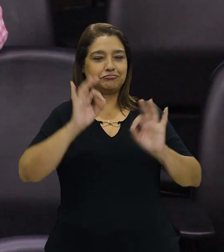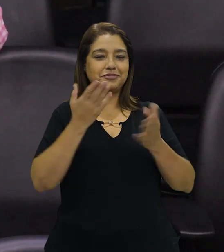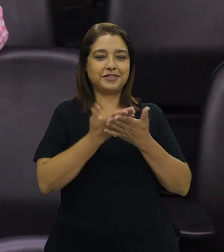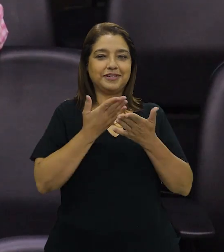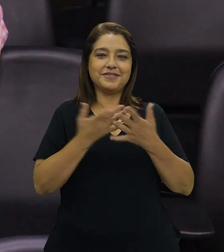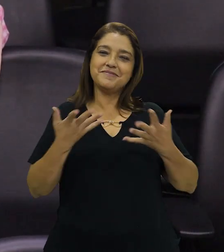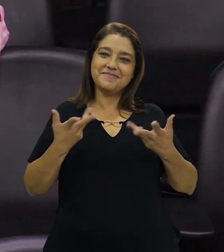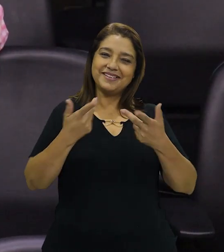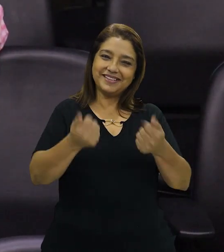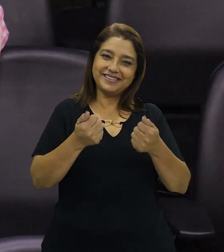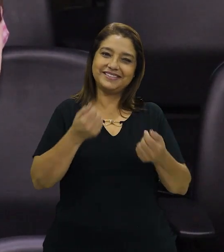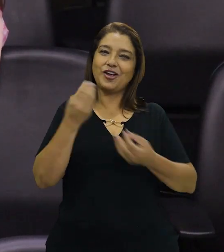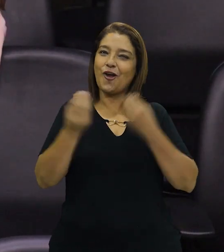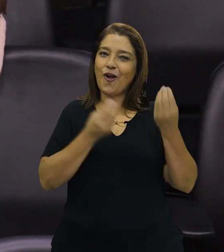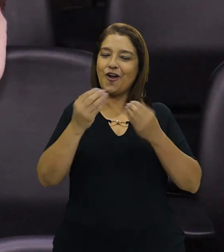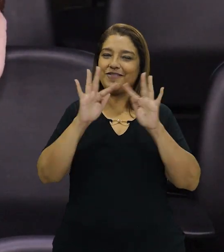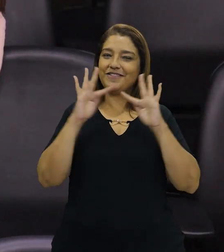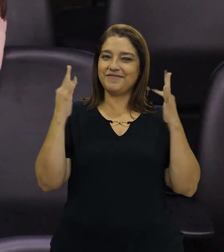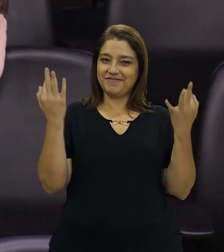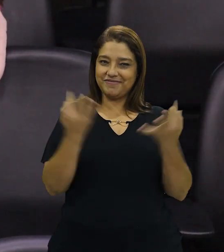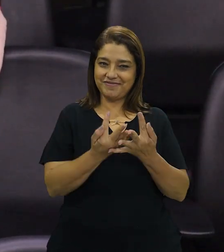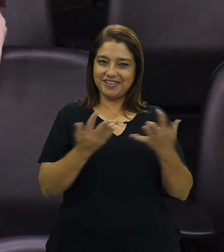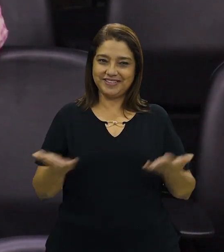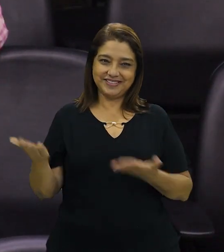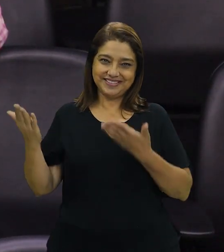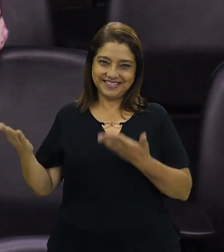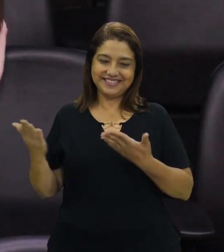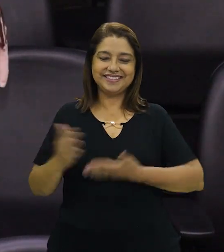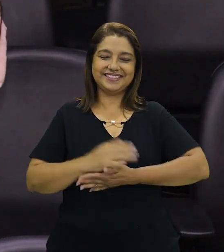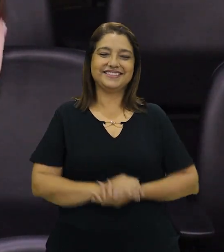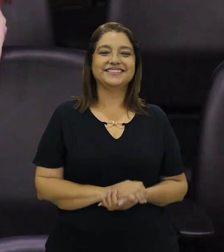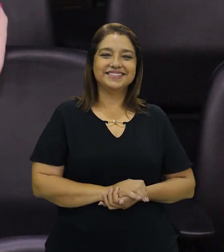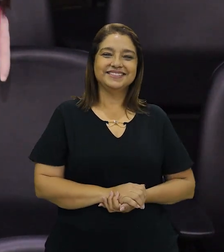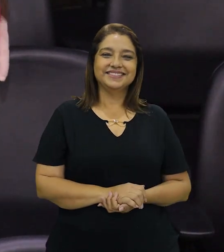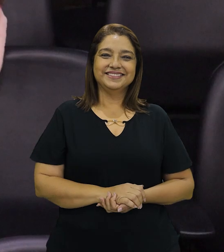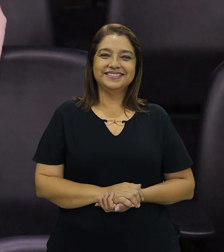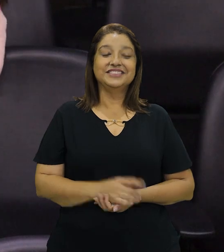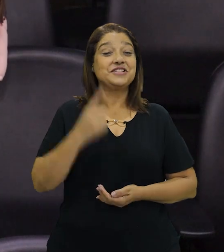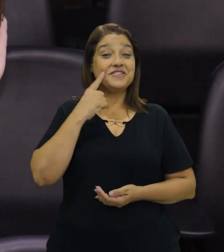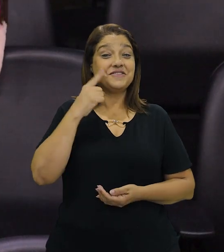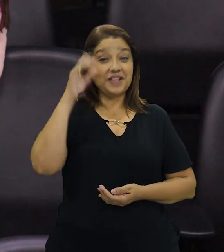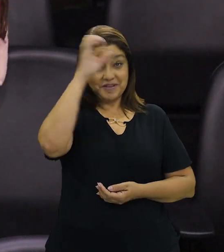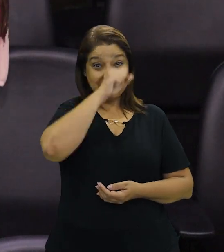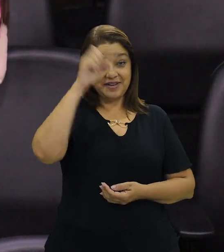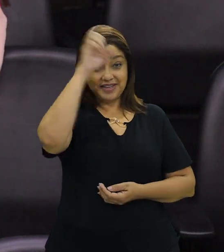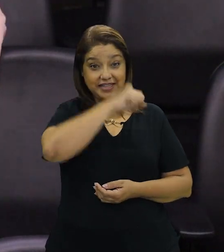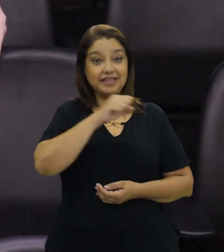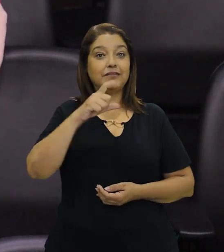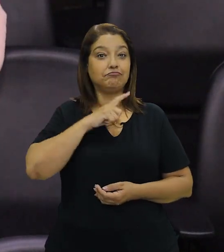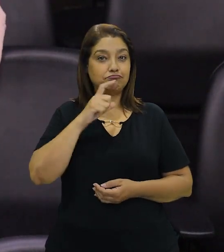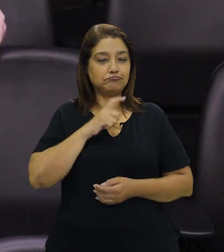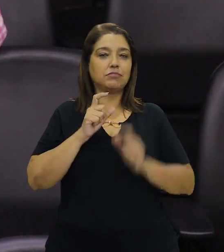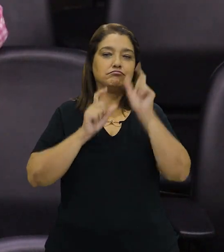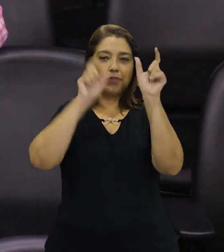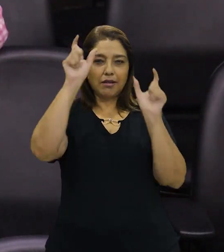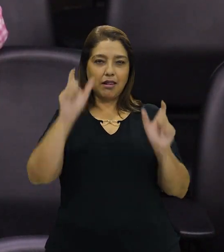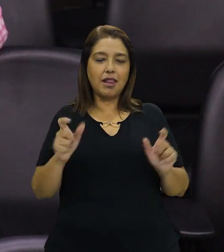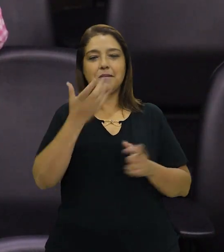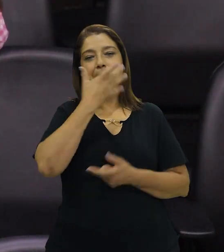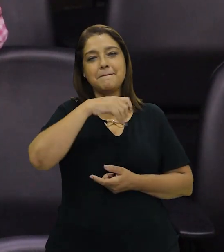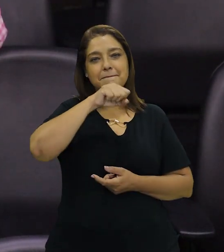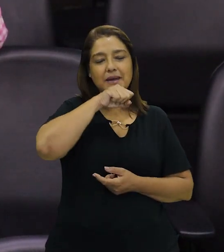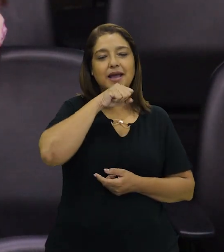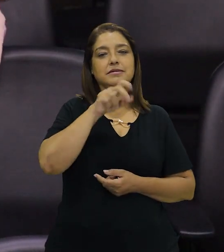uma aula incrível sobre family members, ou seja, os membros da família. Vamos aprender a falar sobre